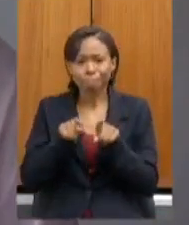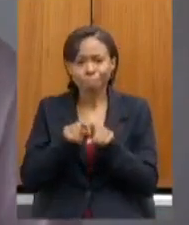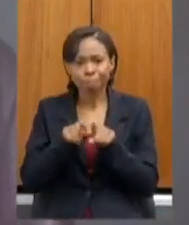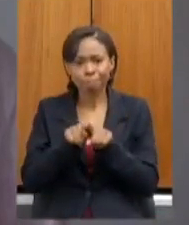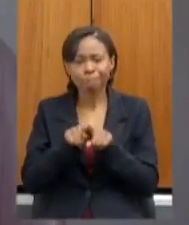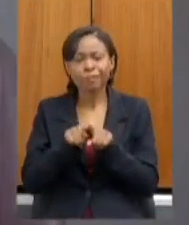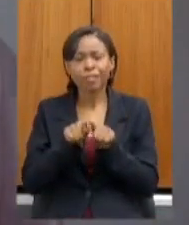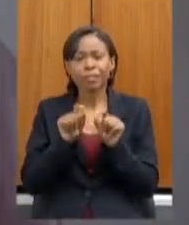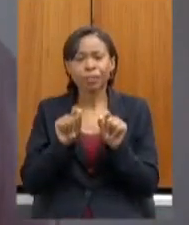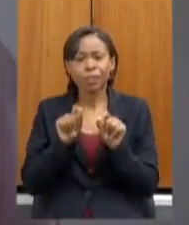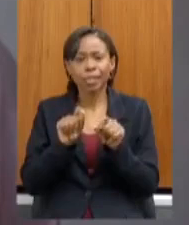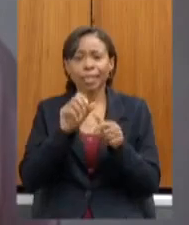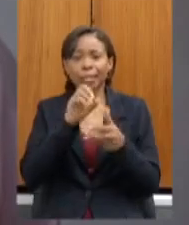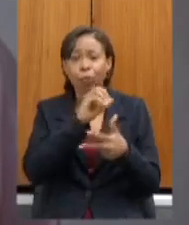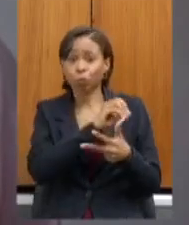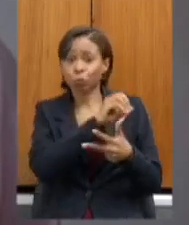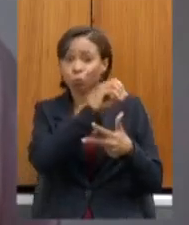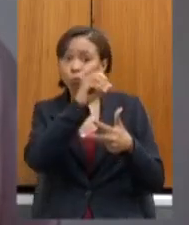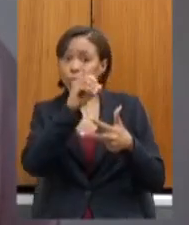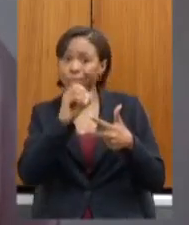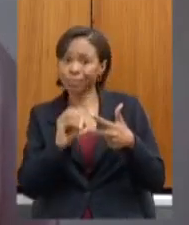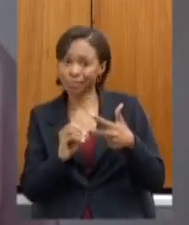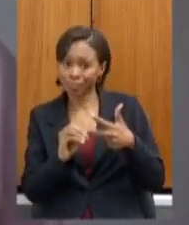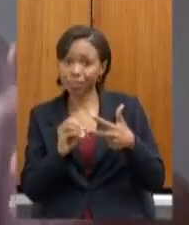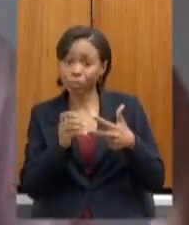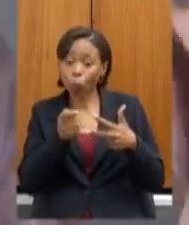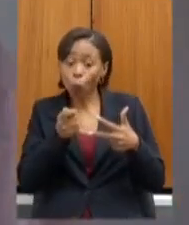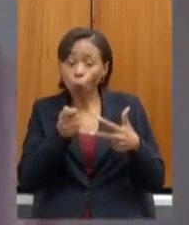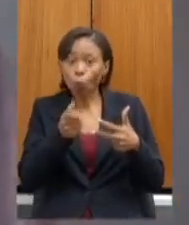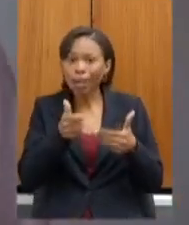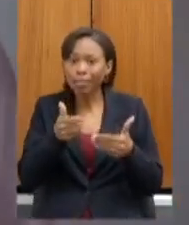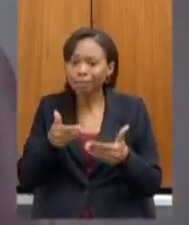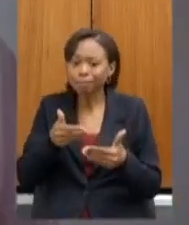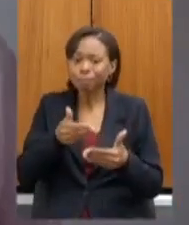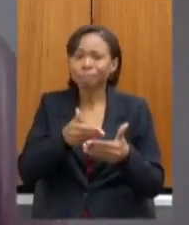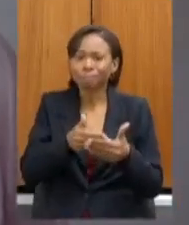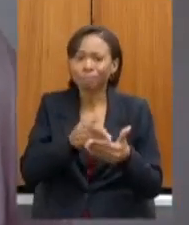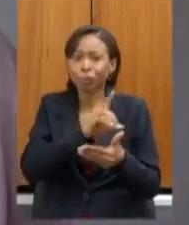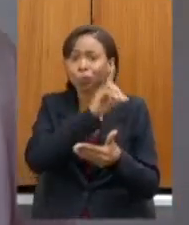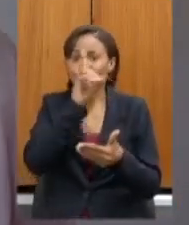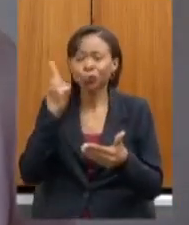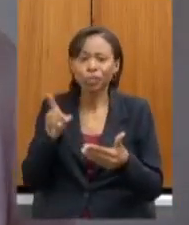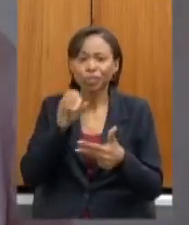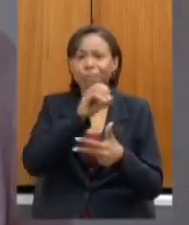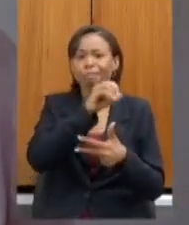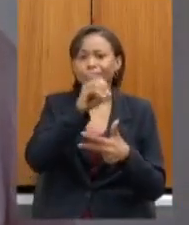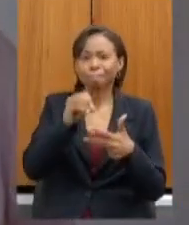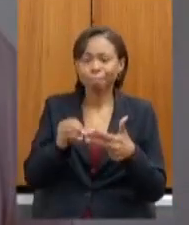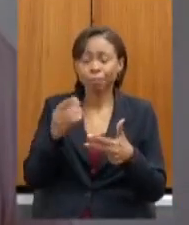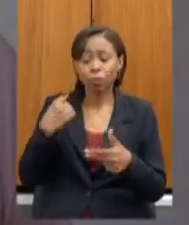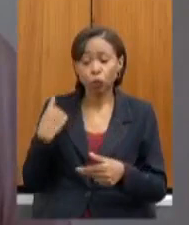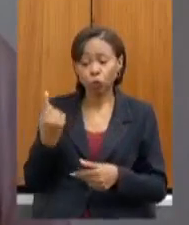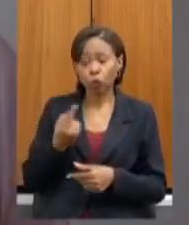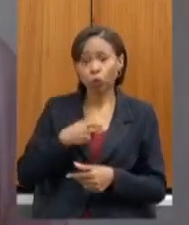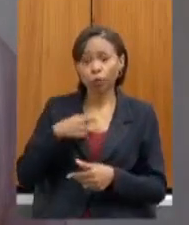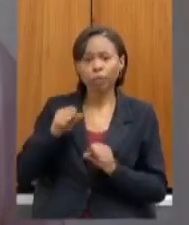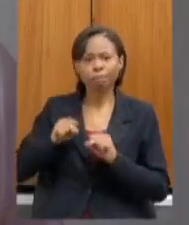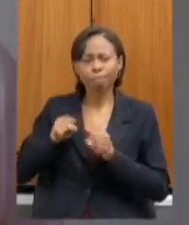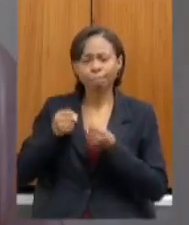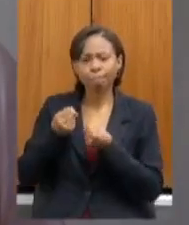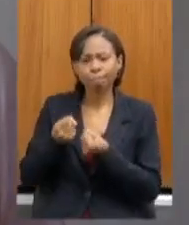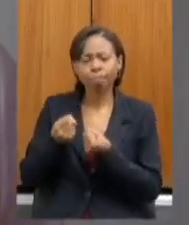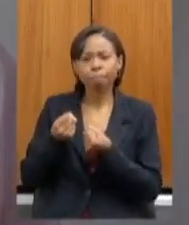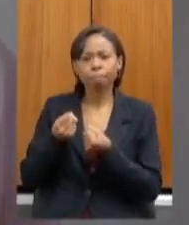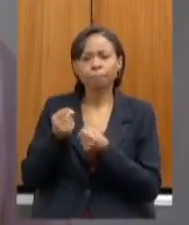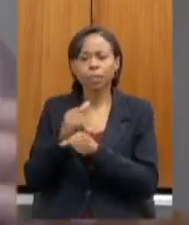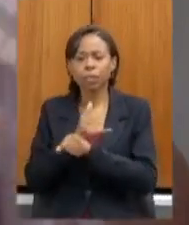Enem que se aproxima a gente vem tendo esse esforço alternativo com o que se refere a